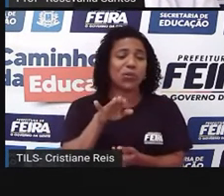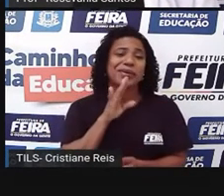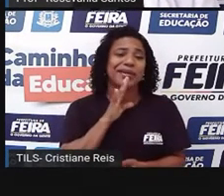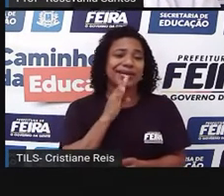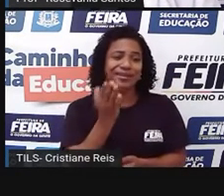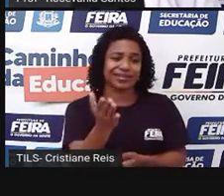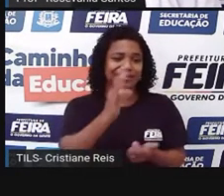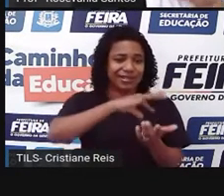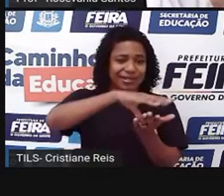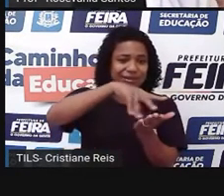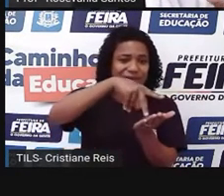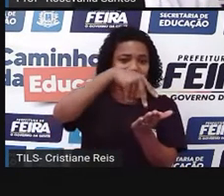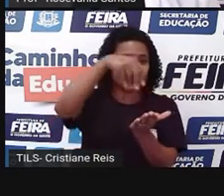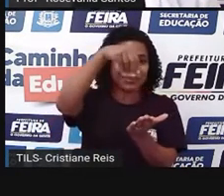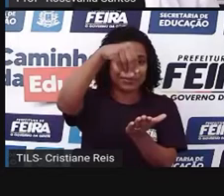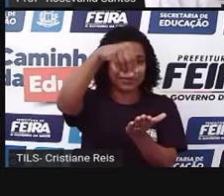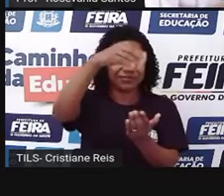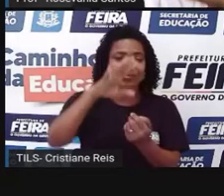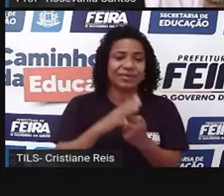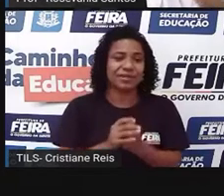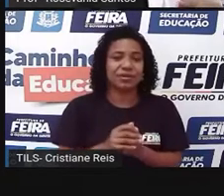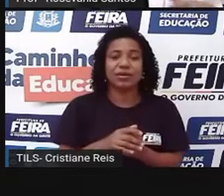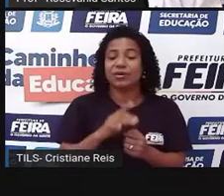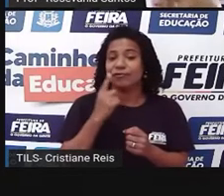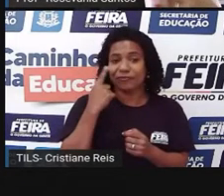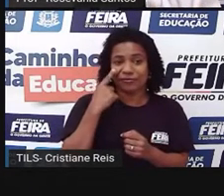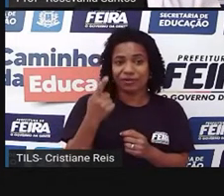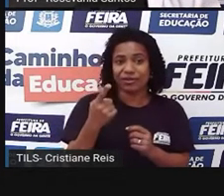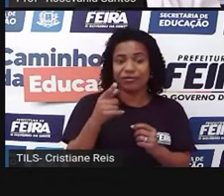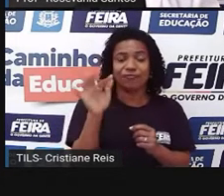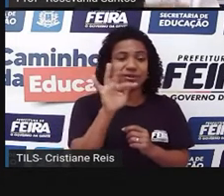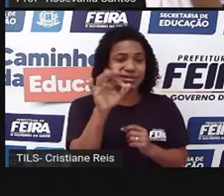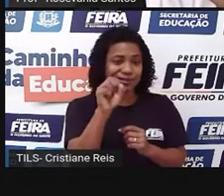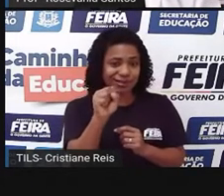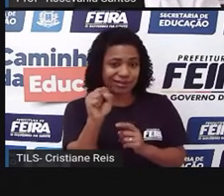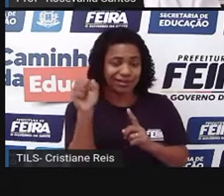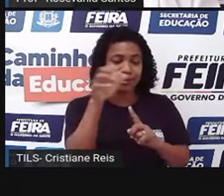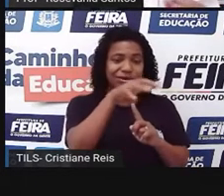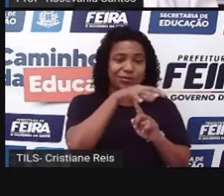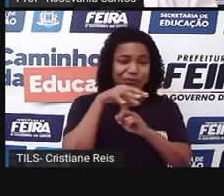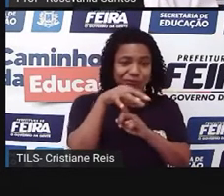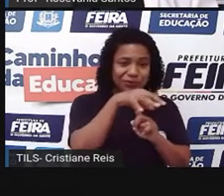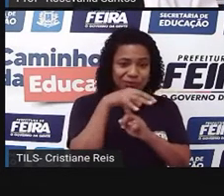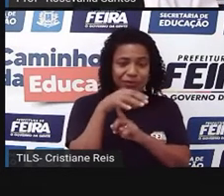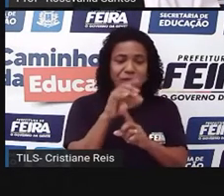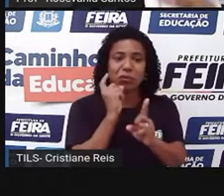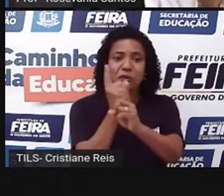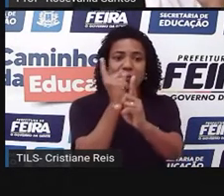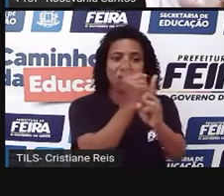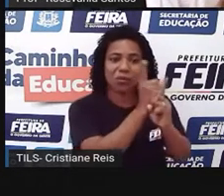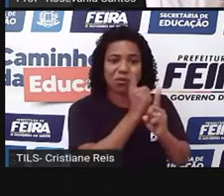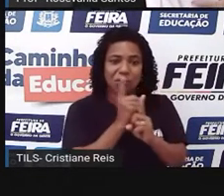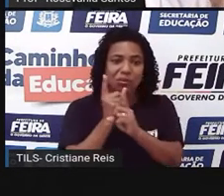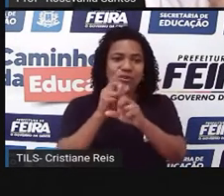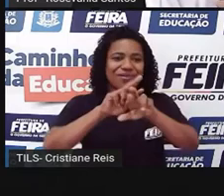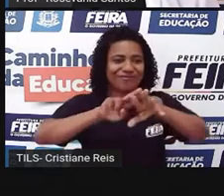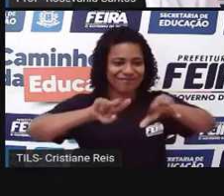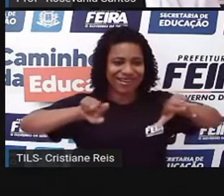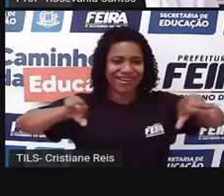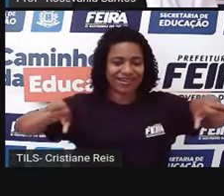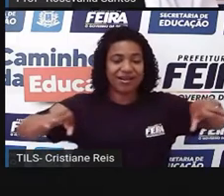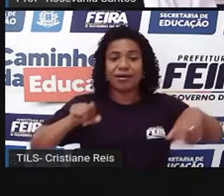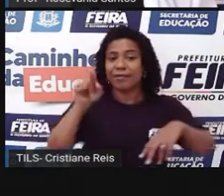de tudo mesmo. Olha o a gente já está falando, das nossas feiras que são pequenas aqui, a gente já encontra a variedade de coisas, imagina uma